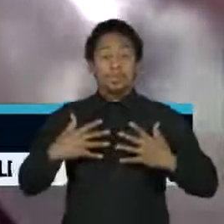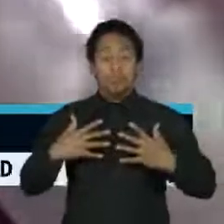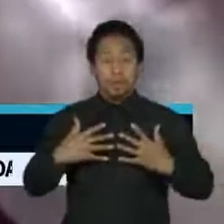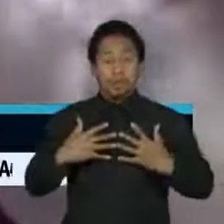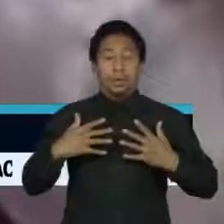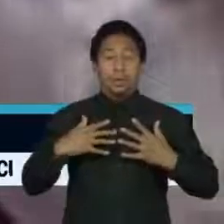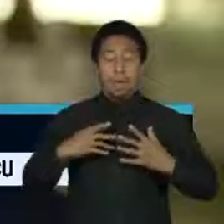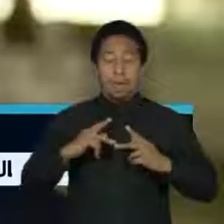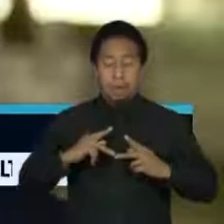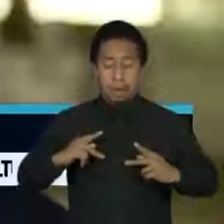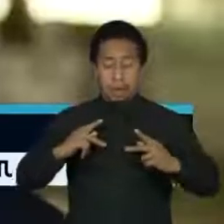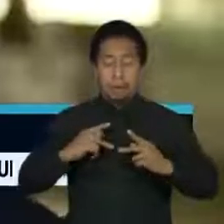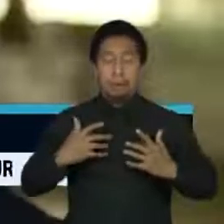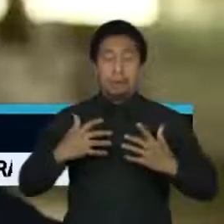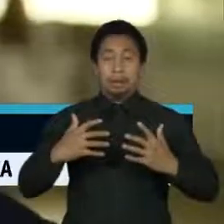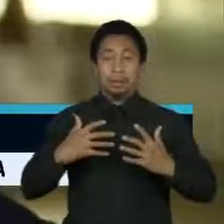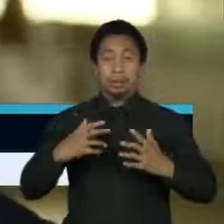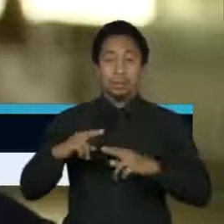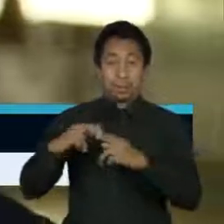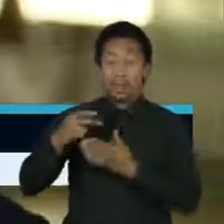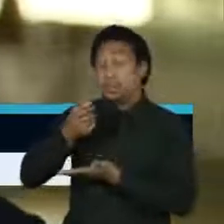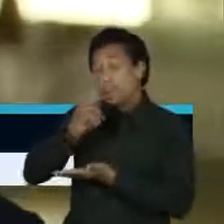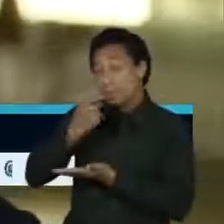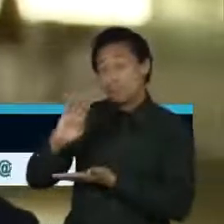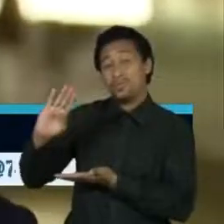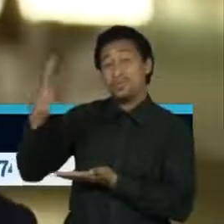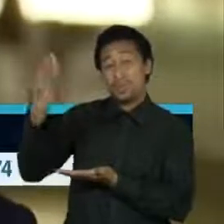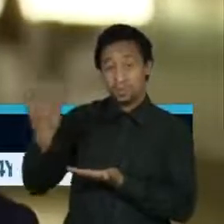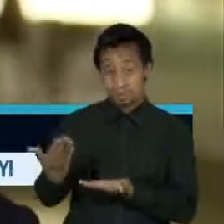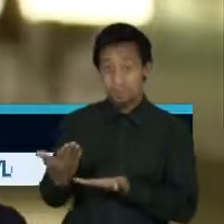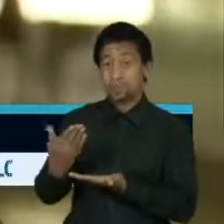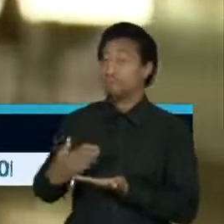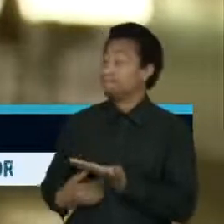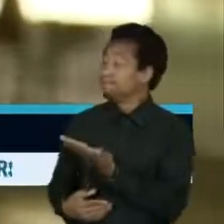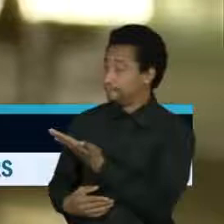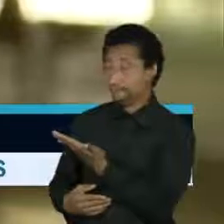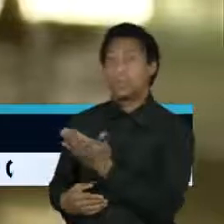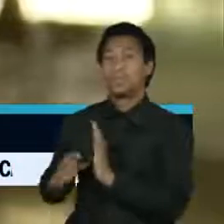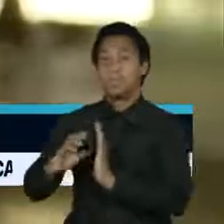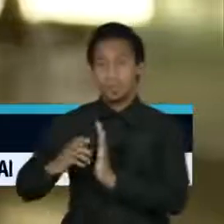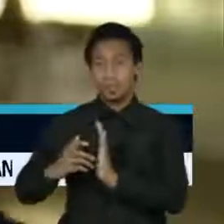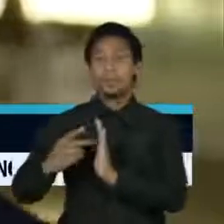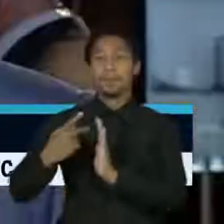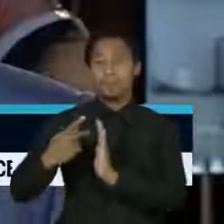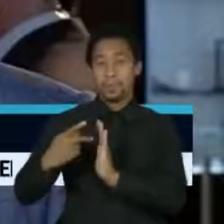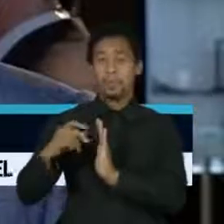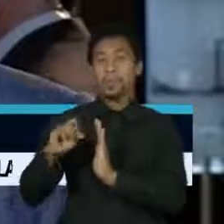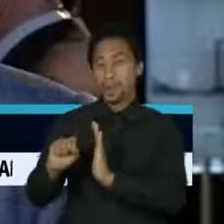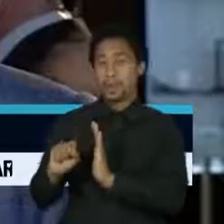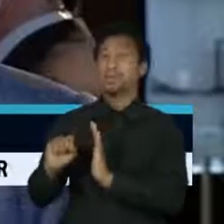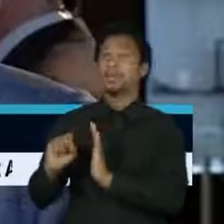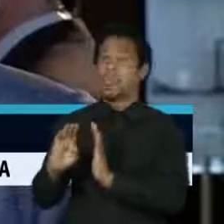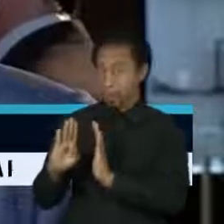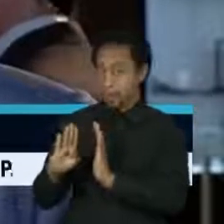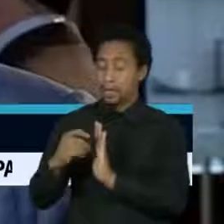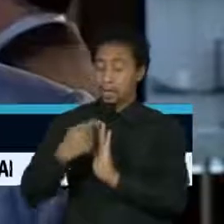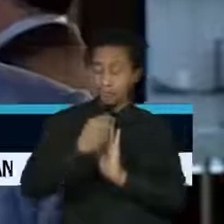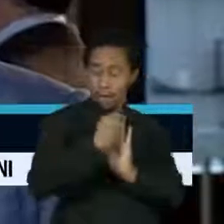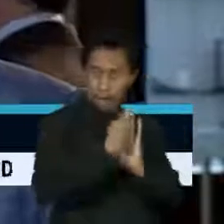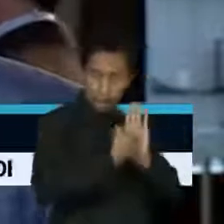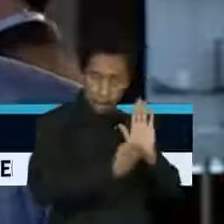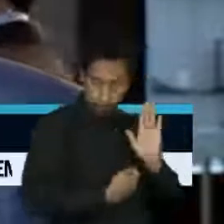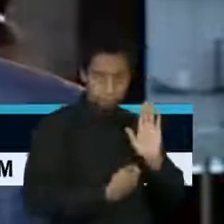adulterados. O senador Nelsinho Trad, do PSD, relator do projeto, nega que a Anvisa tenha